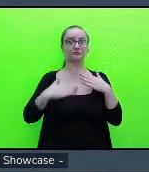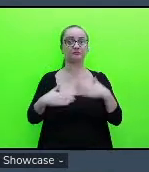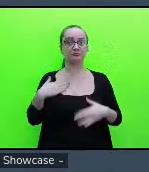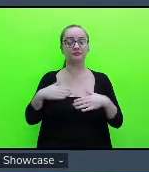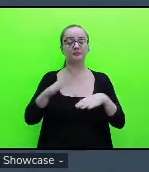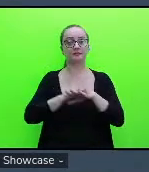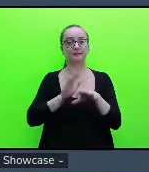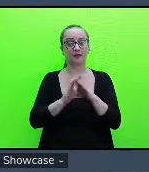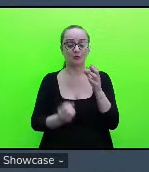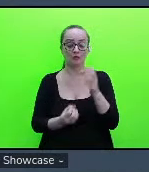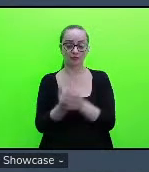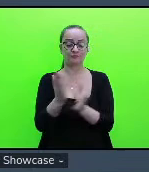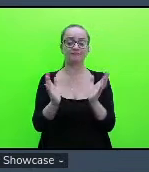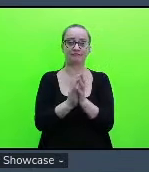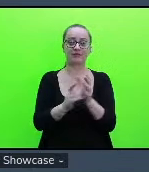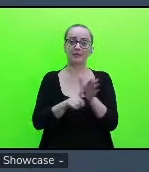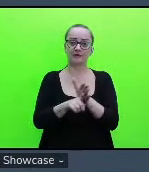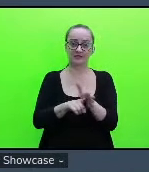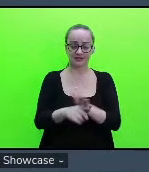acontecer essa pesquisa.